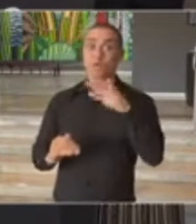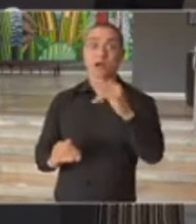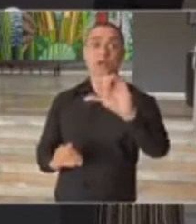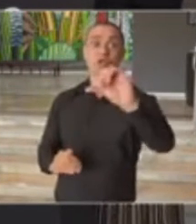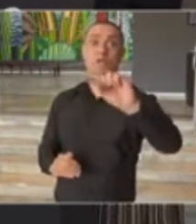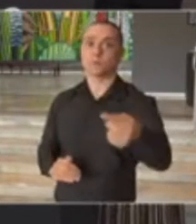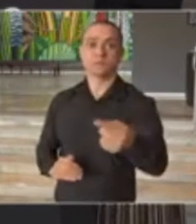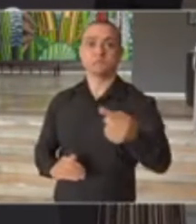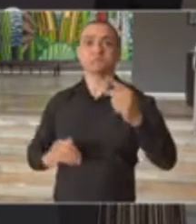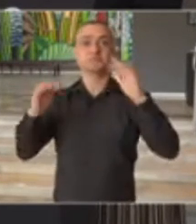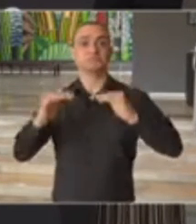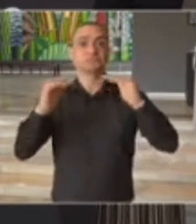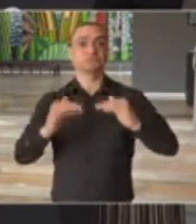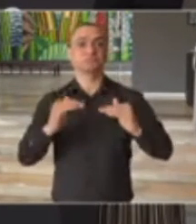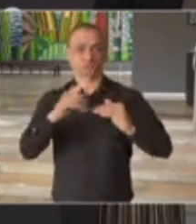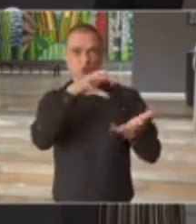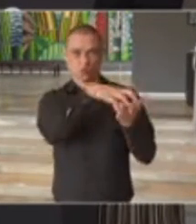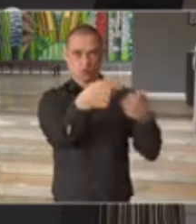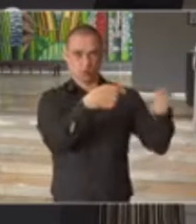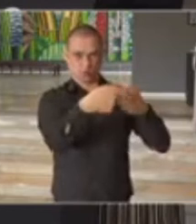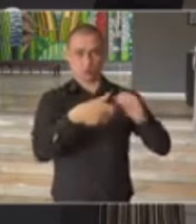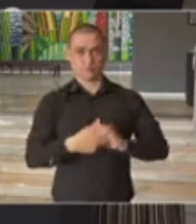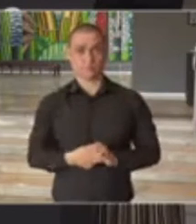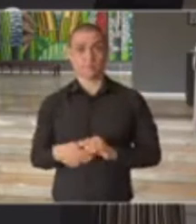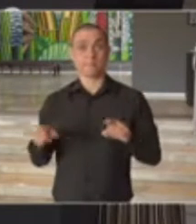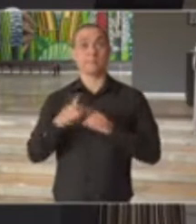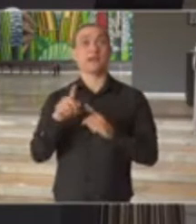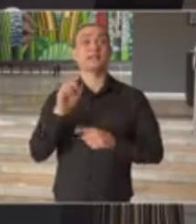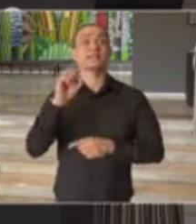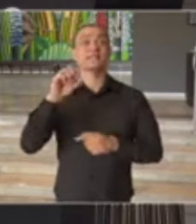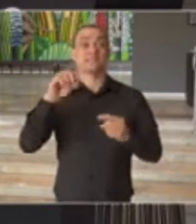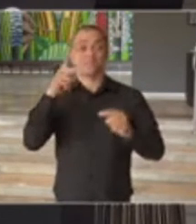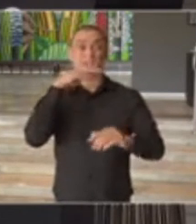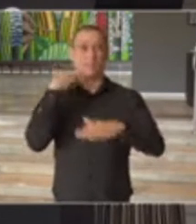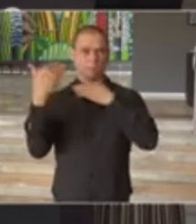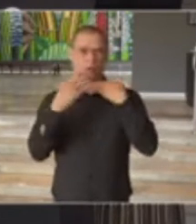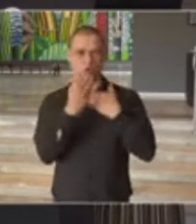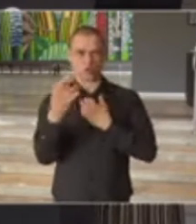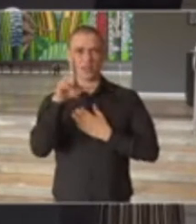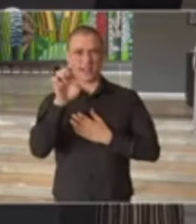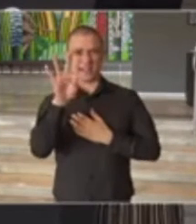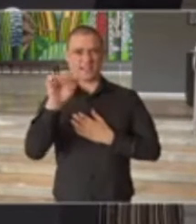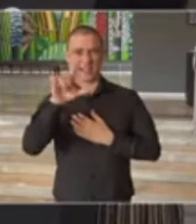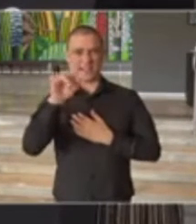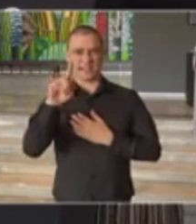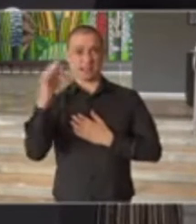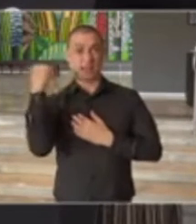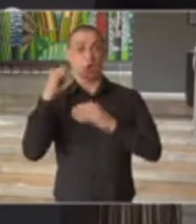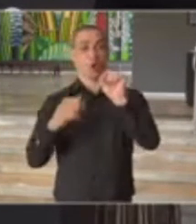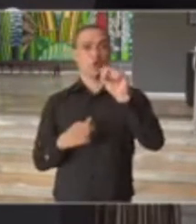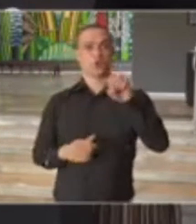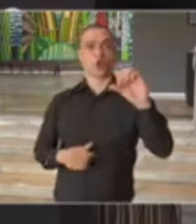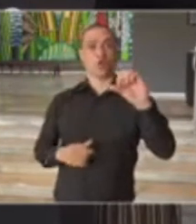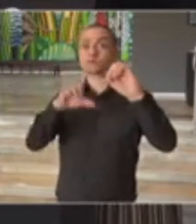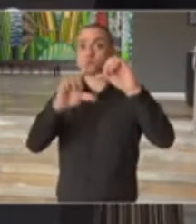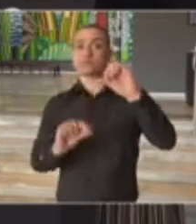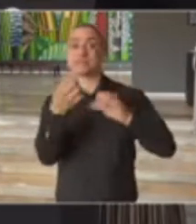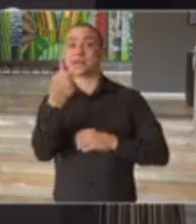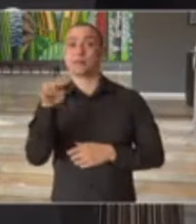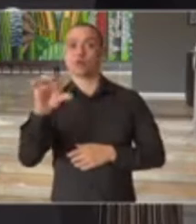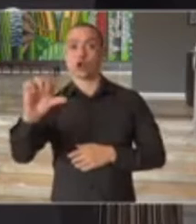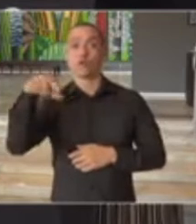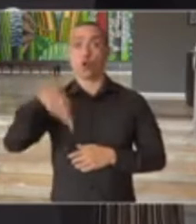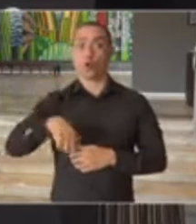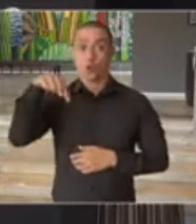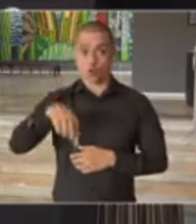dada pelo centro de contingência. A letalidade, que também caiu de 8.9 para 6.9 registrada